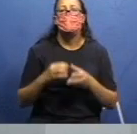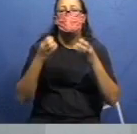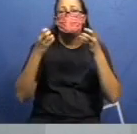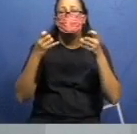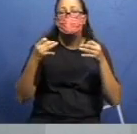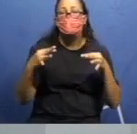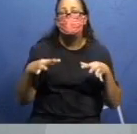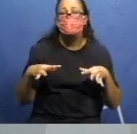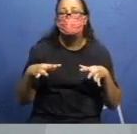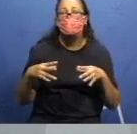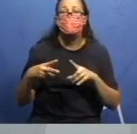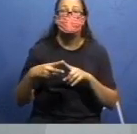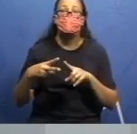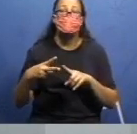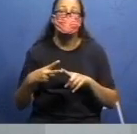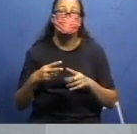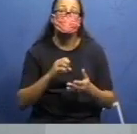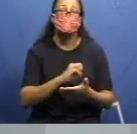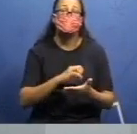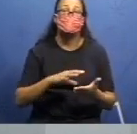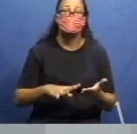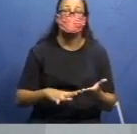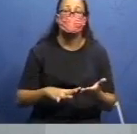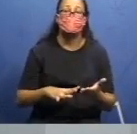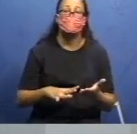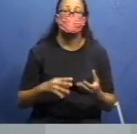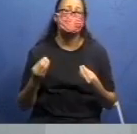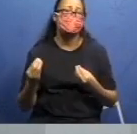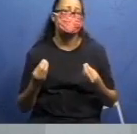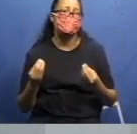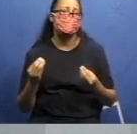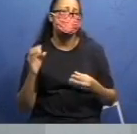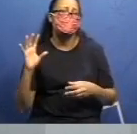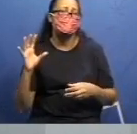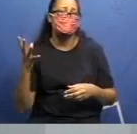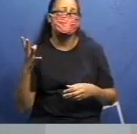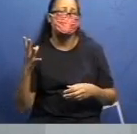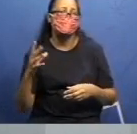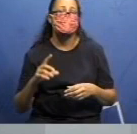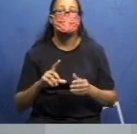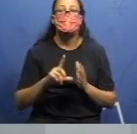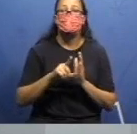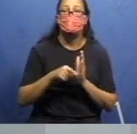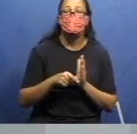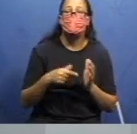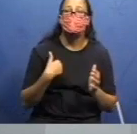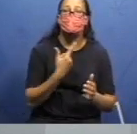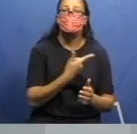funcionar as duas atividades, como que elas vão acontecer e depois nós vamos brincar juntos.